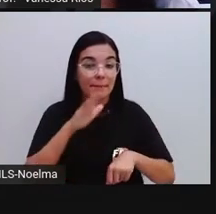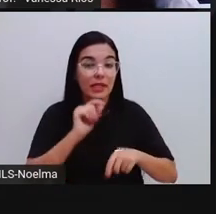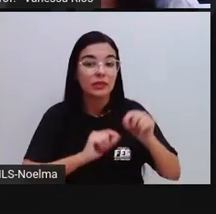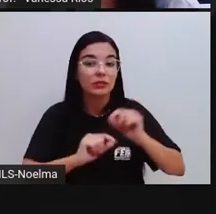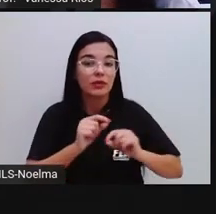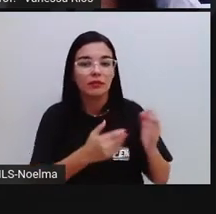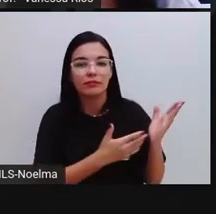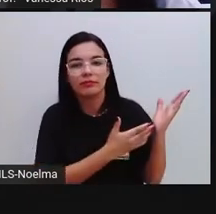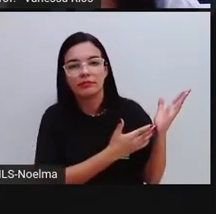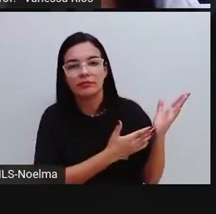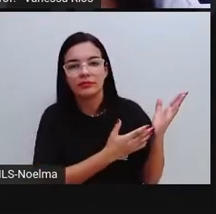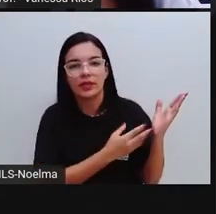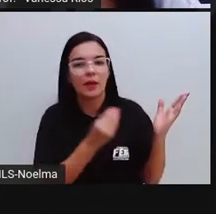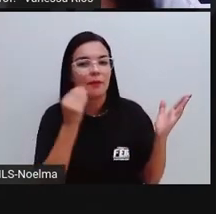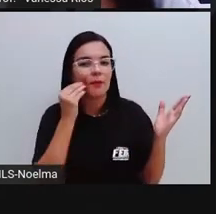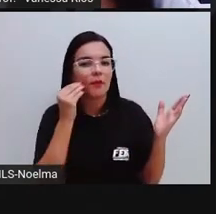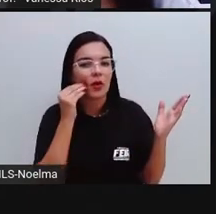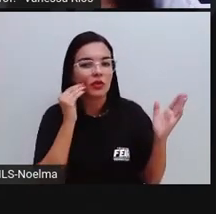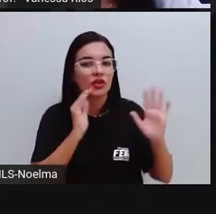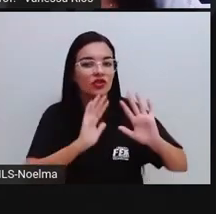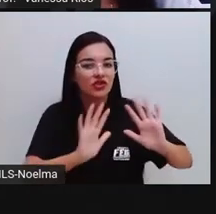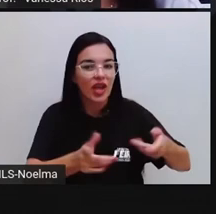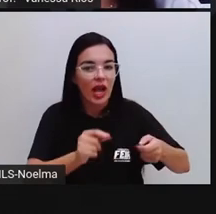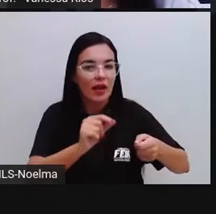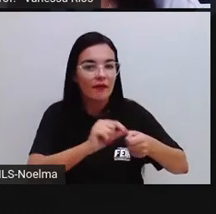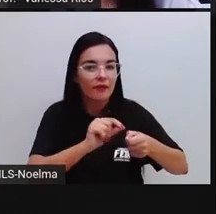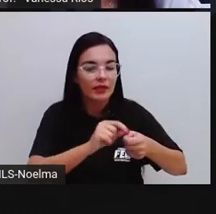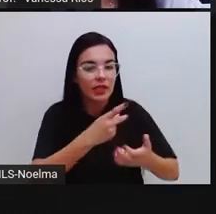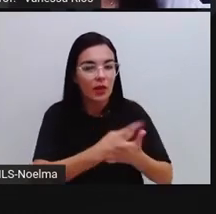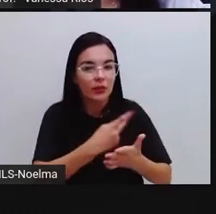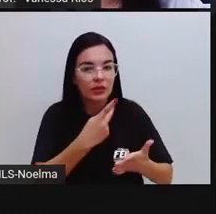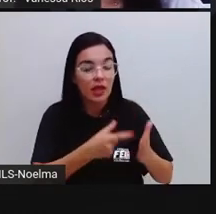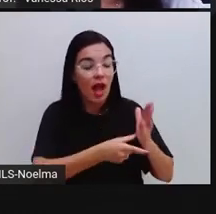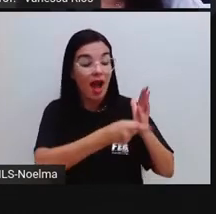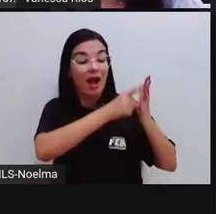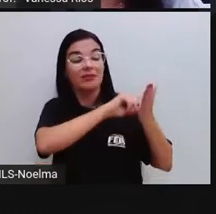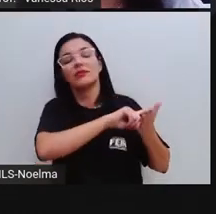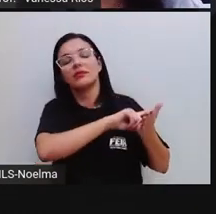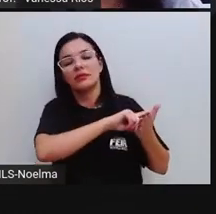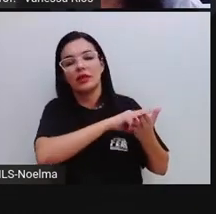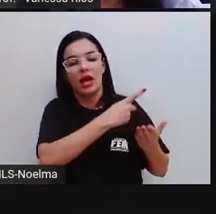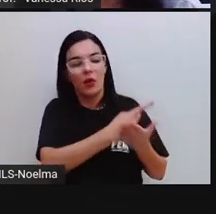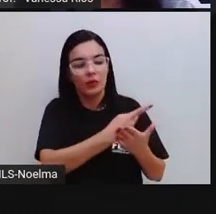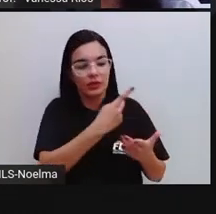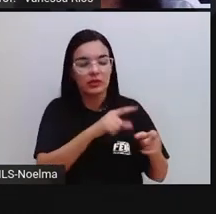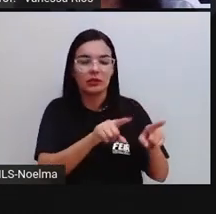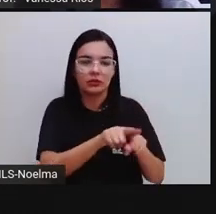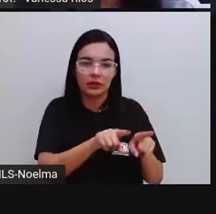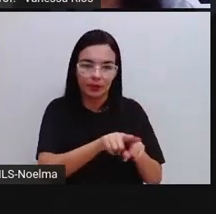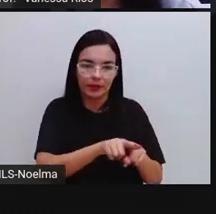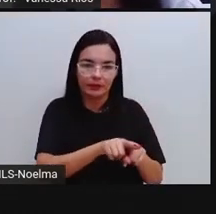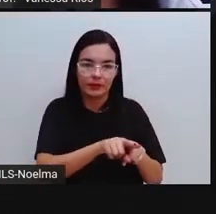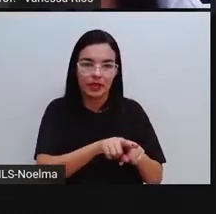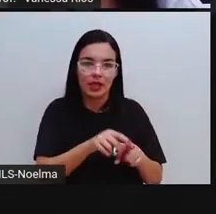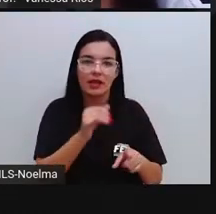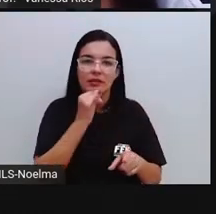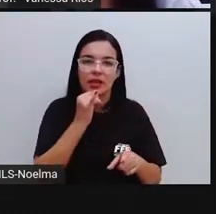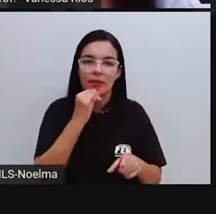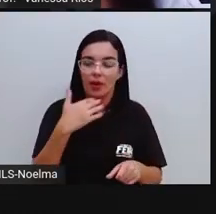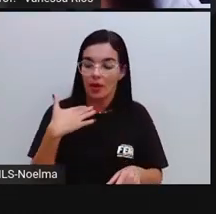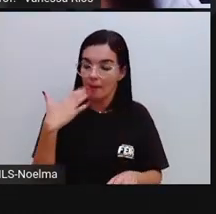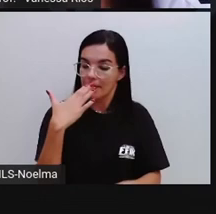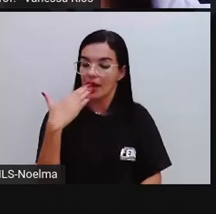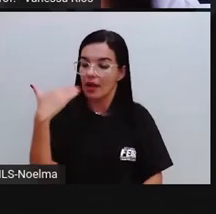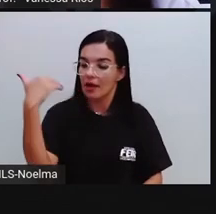perfeito. O verbo expressa um fato já ocorrido antes de outro fato já ter finalizado. Exemplo